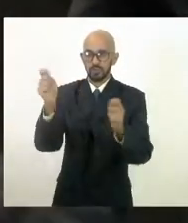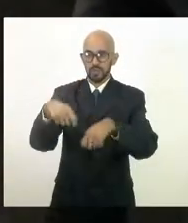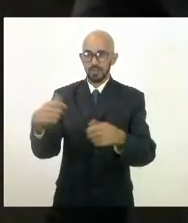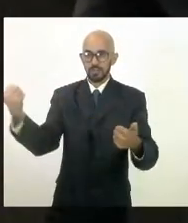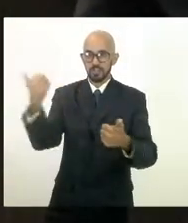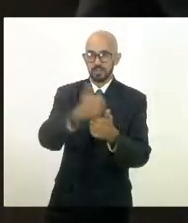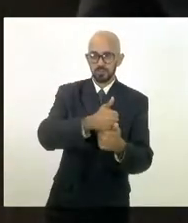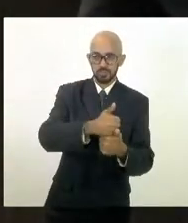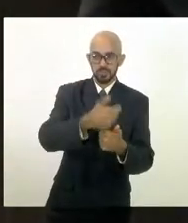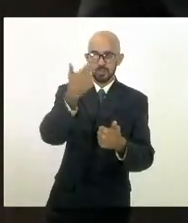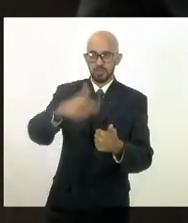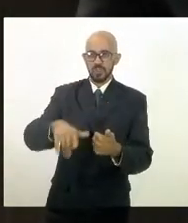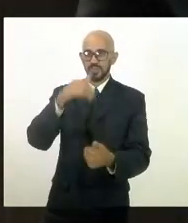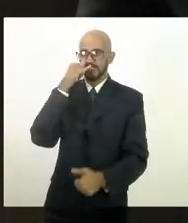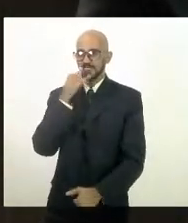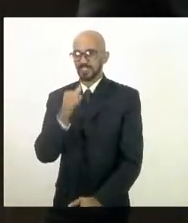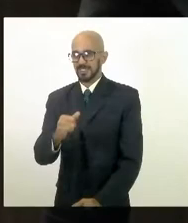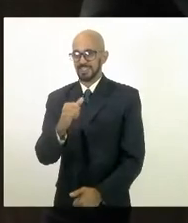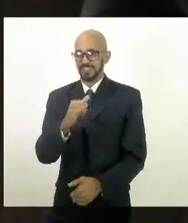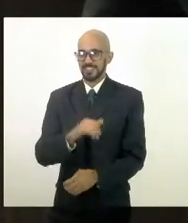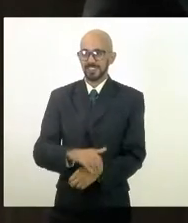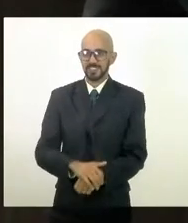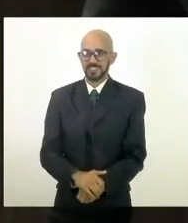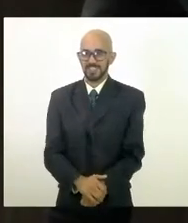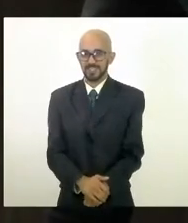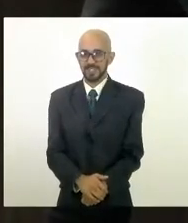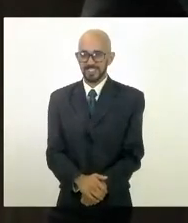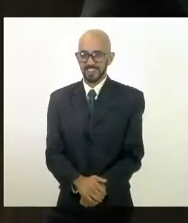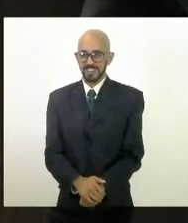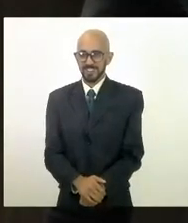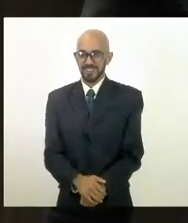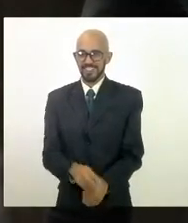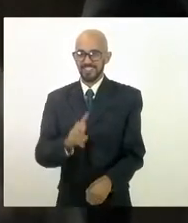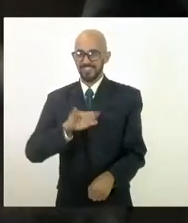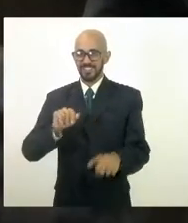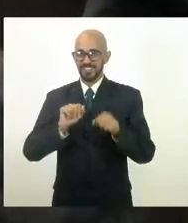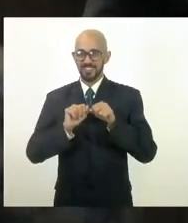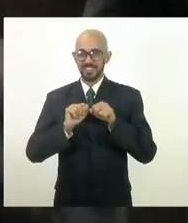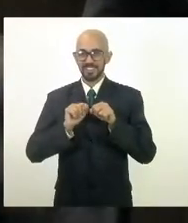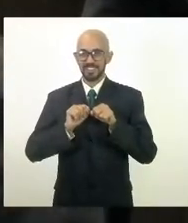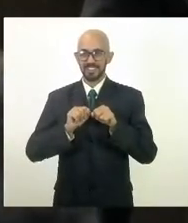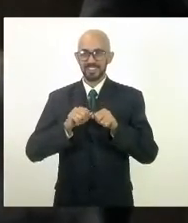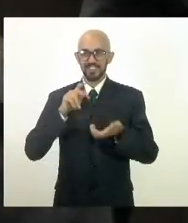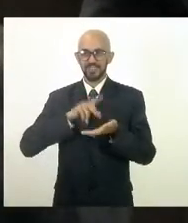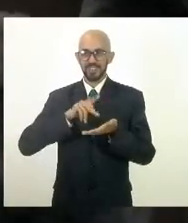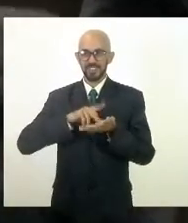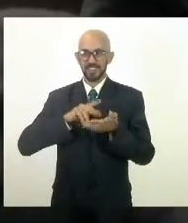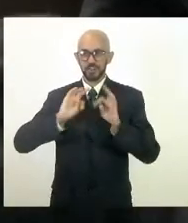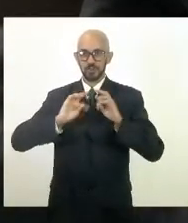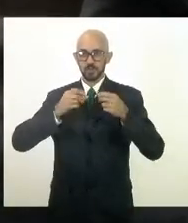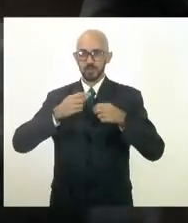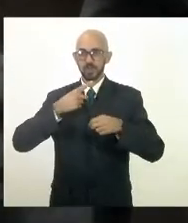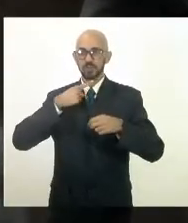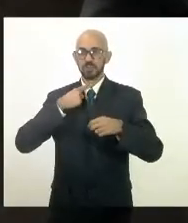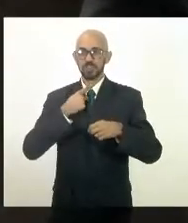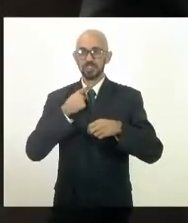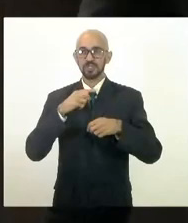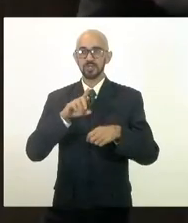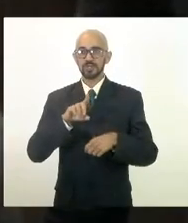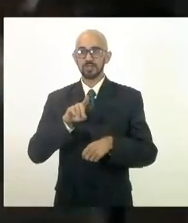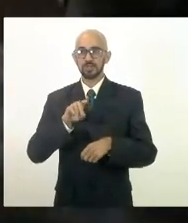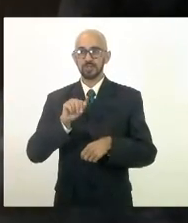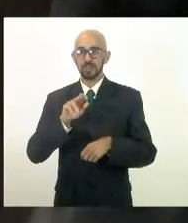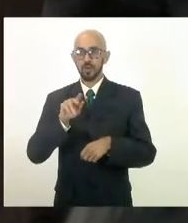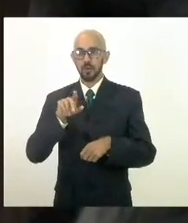umas outras energias que farão tornarão em realidade todos os desejos do Daware e do